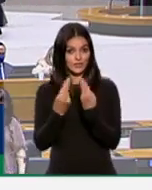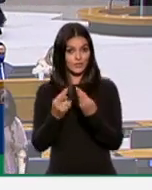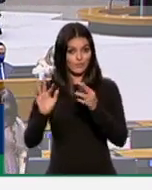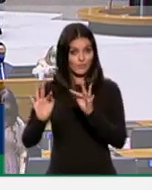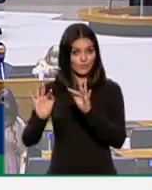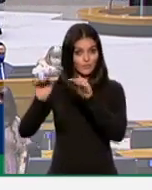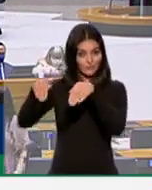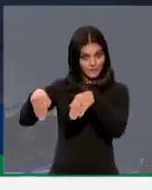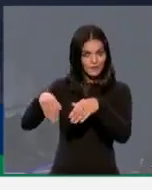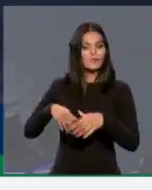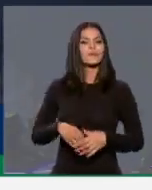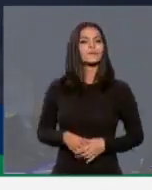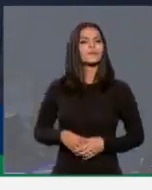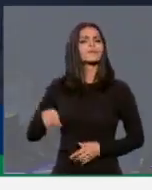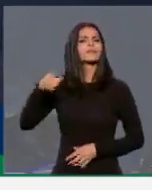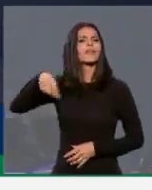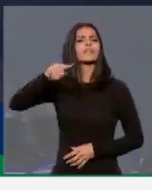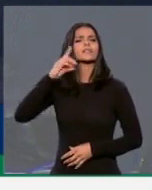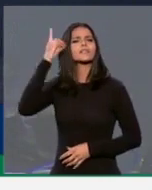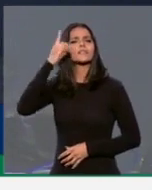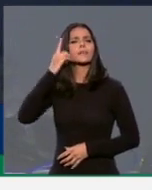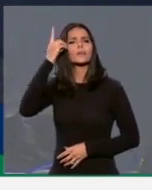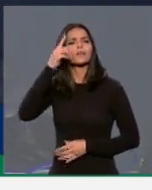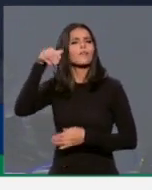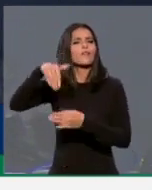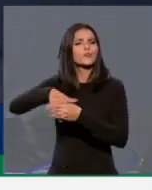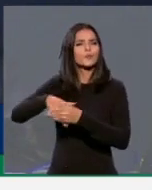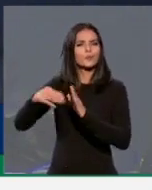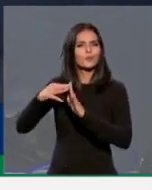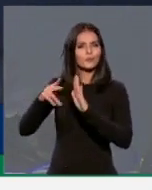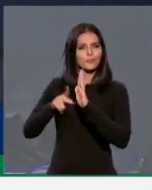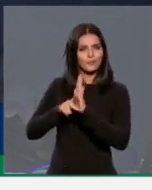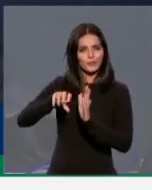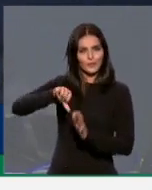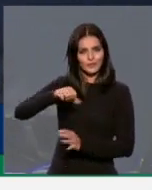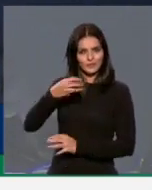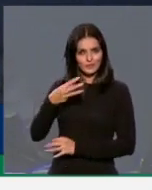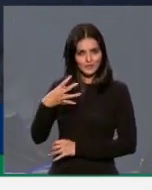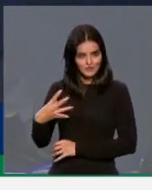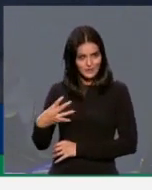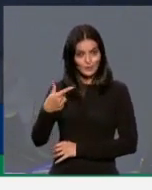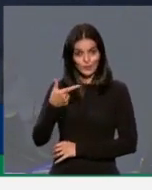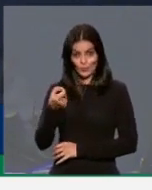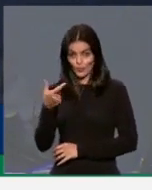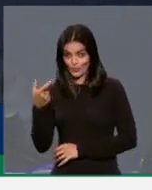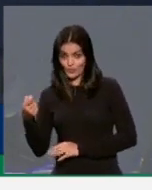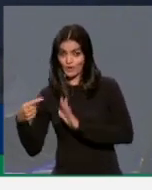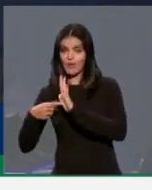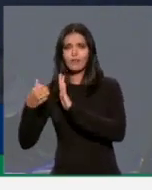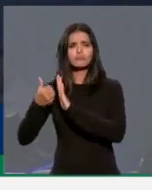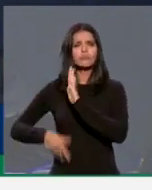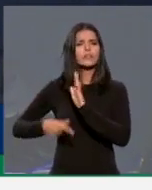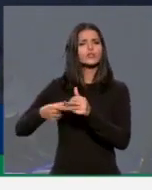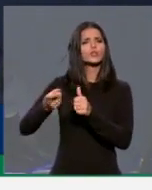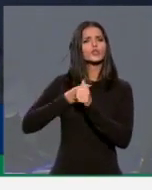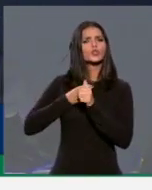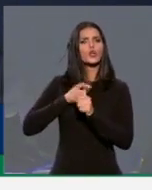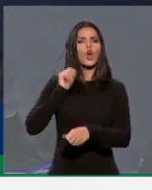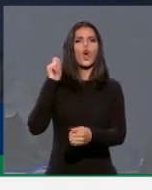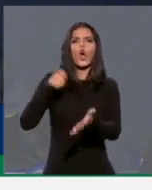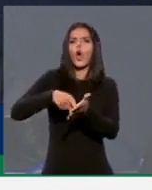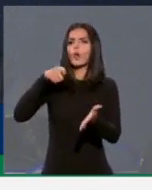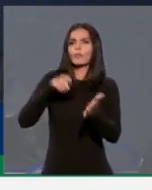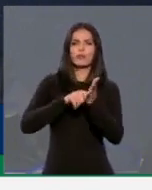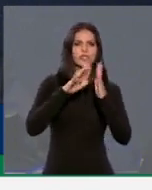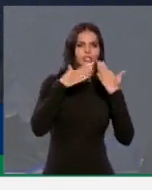em que os deputados finalizaram a votação da medida provisória 934 de 2020, que suspende a obrigatoriedade de escolas